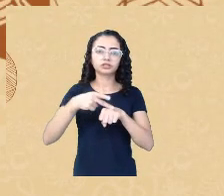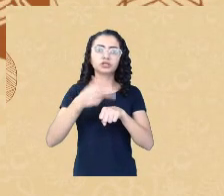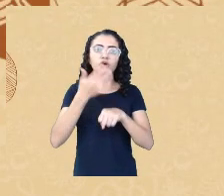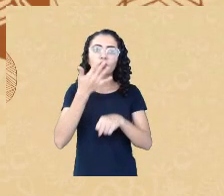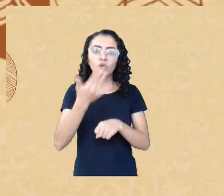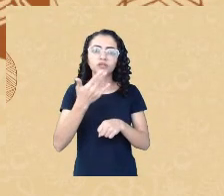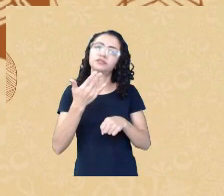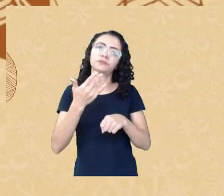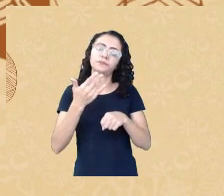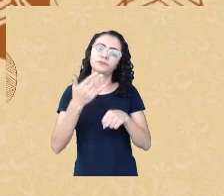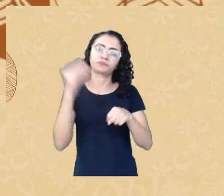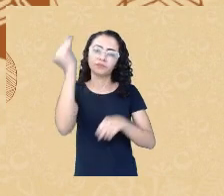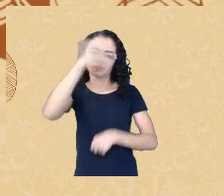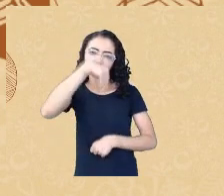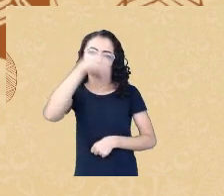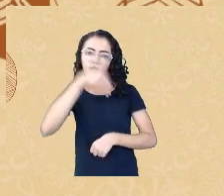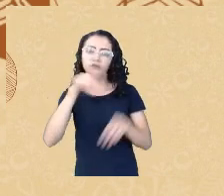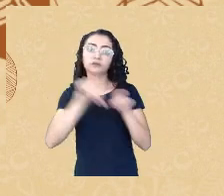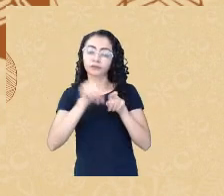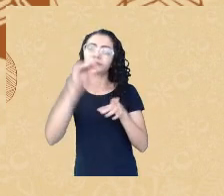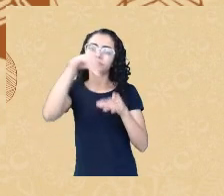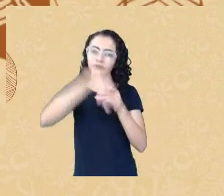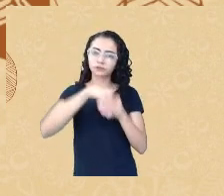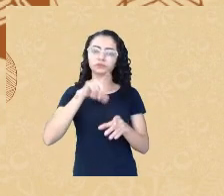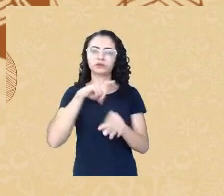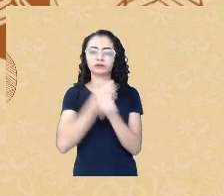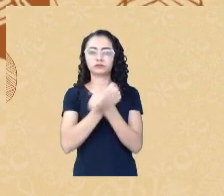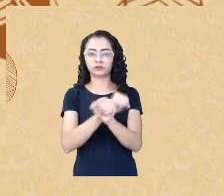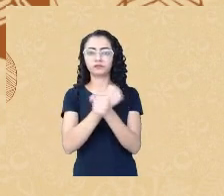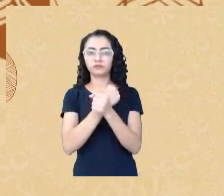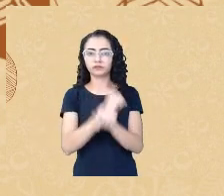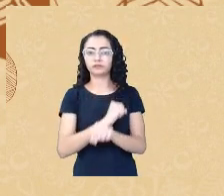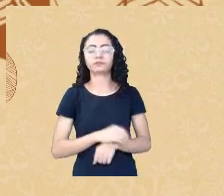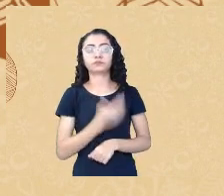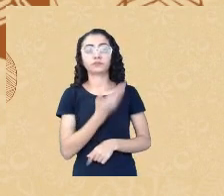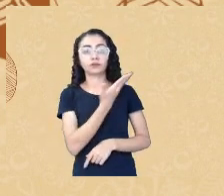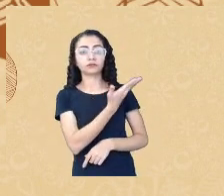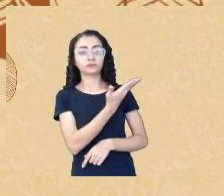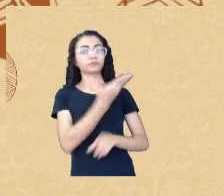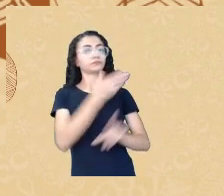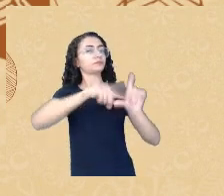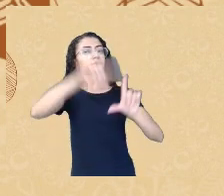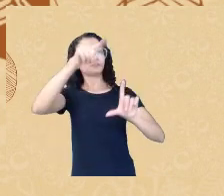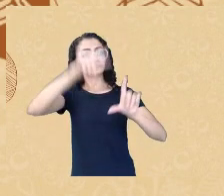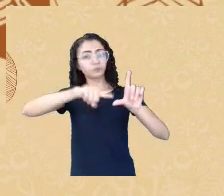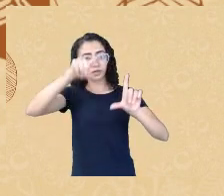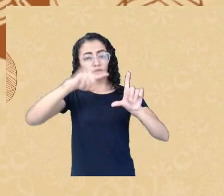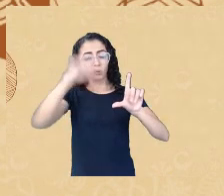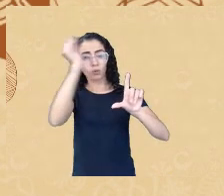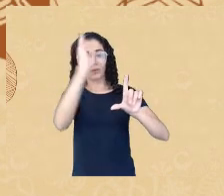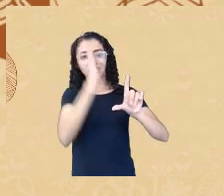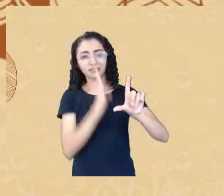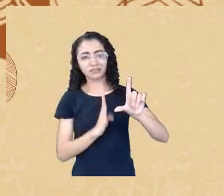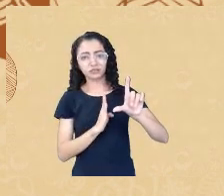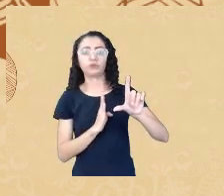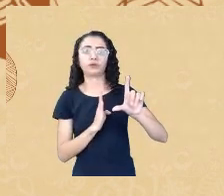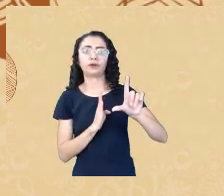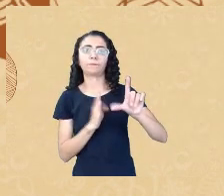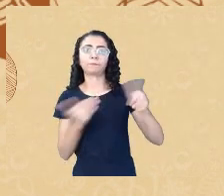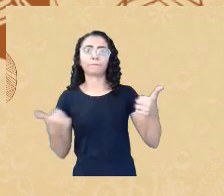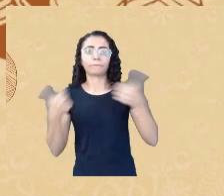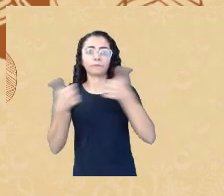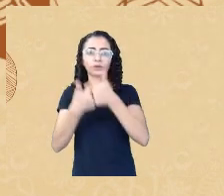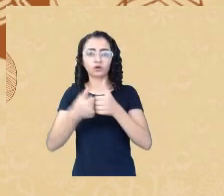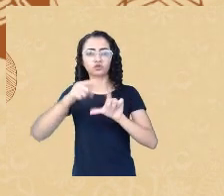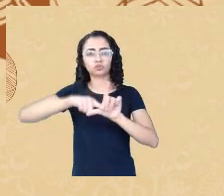aqui a questão do Brasil se vocês olharem aqui na tabela a pontuação do Brasil próxima da pontuação mundial inclusive até mais